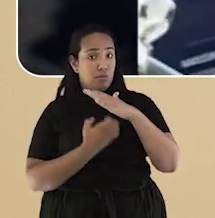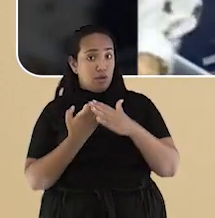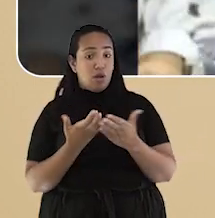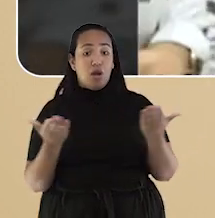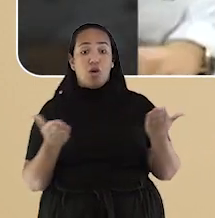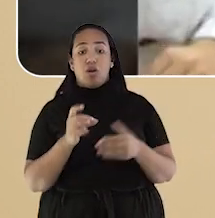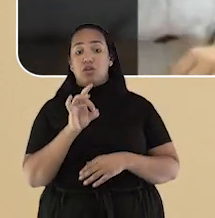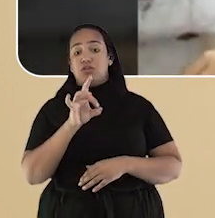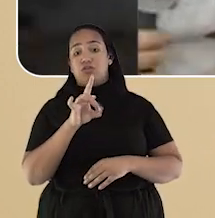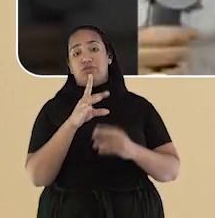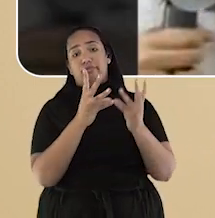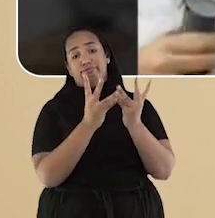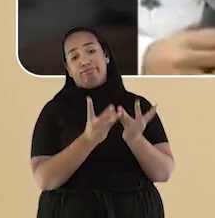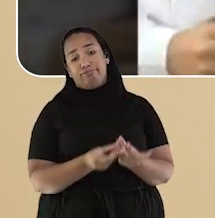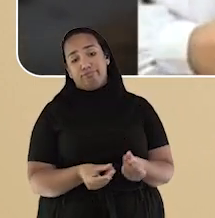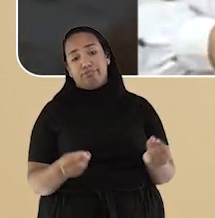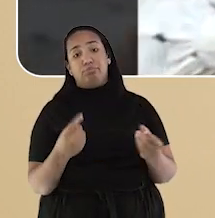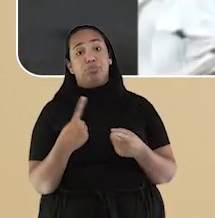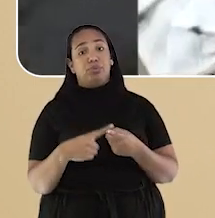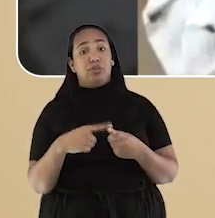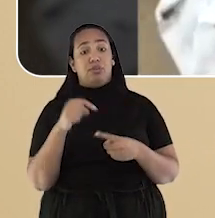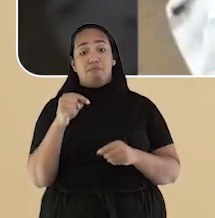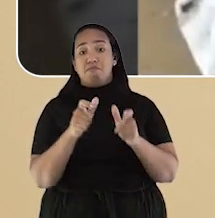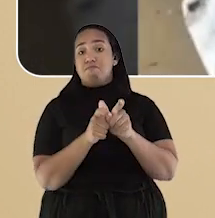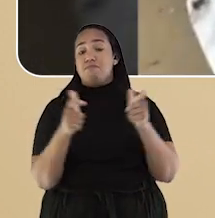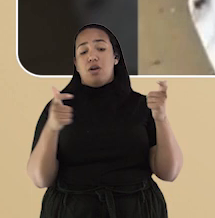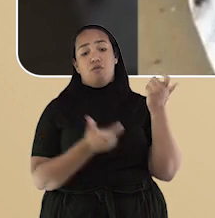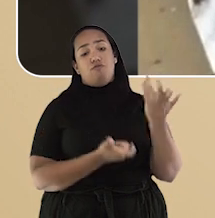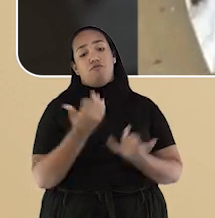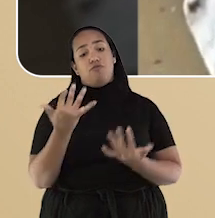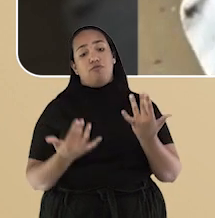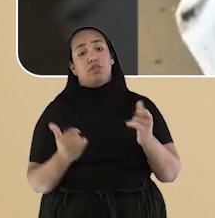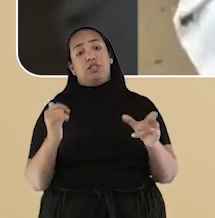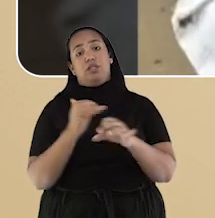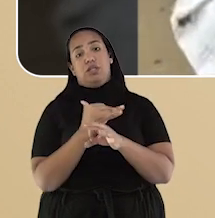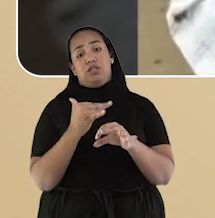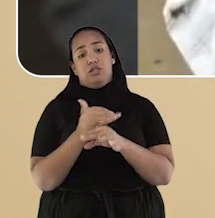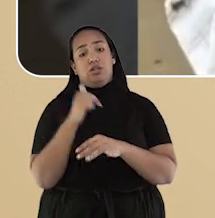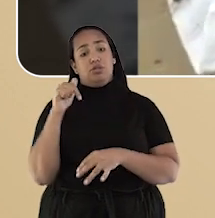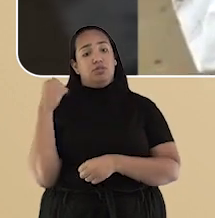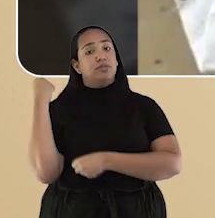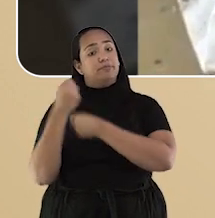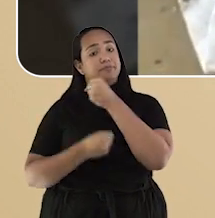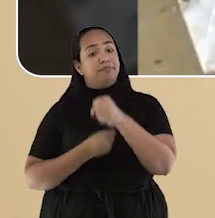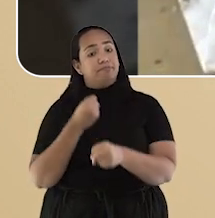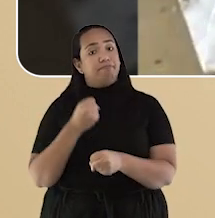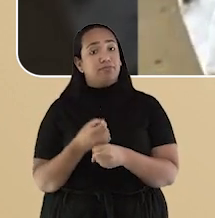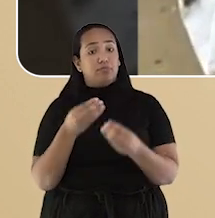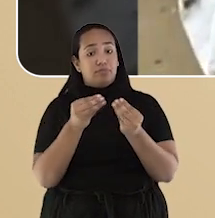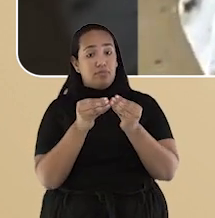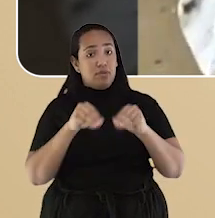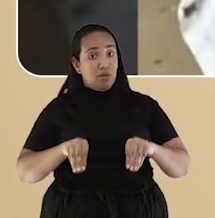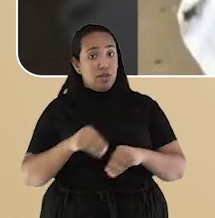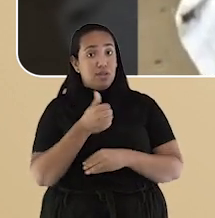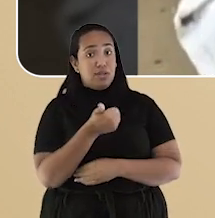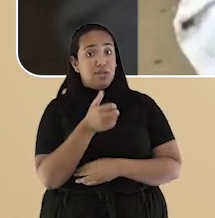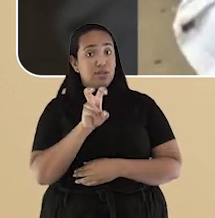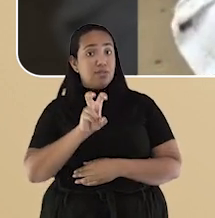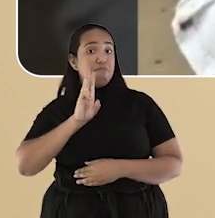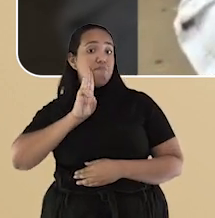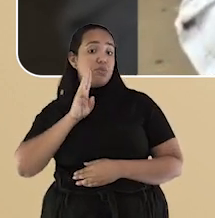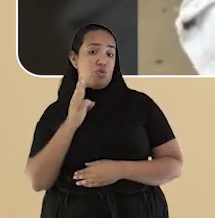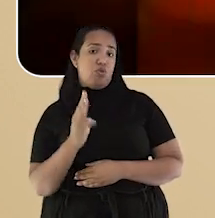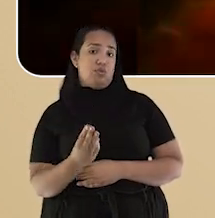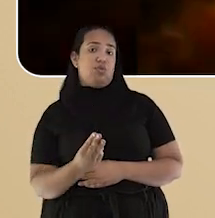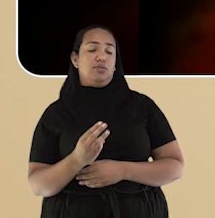ruínas, desde que foi um dos maiores incêndios registrados em Rio Preto nos últimos anos. Um prejuízo de mais de 15 milhões